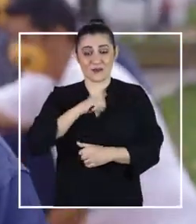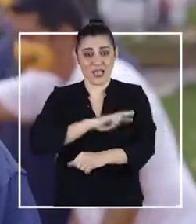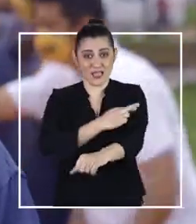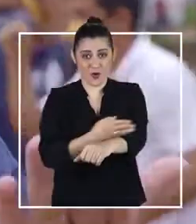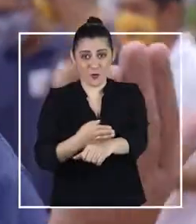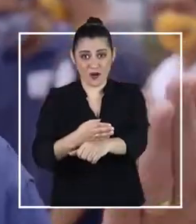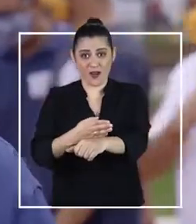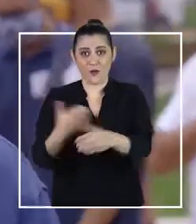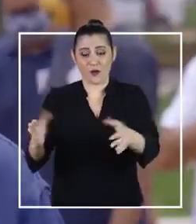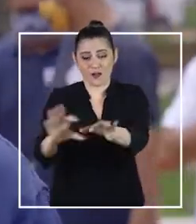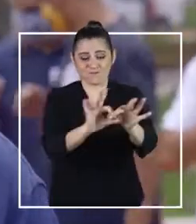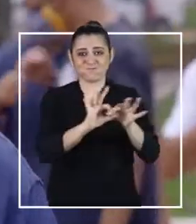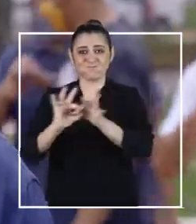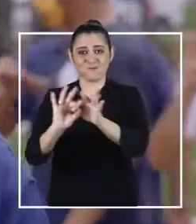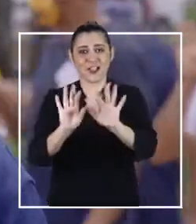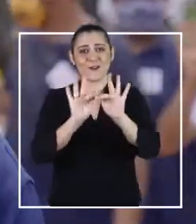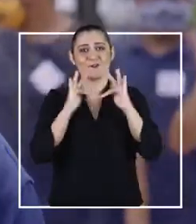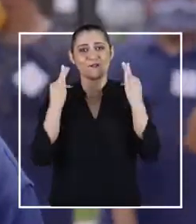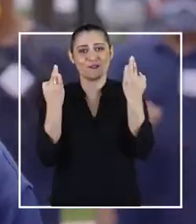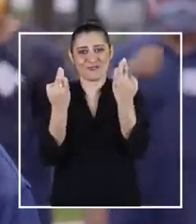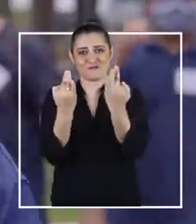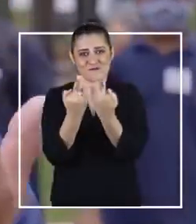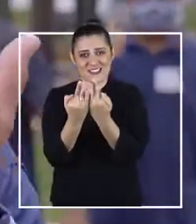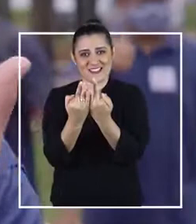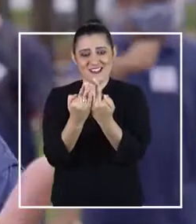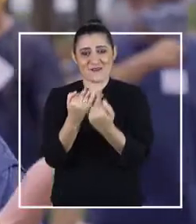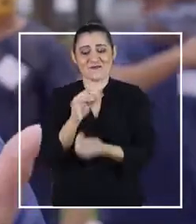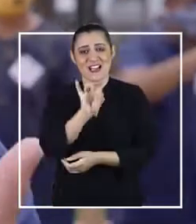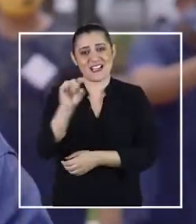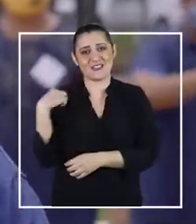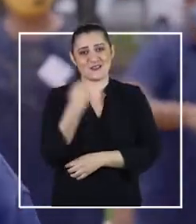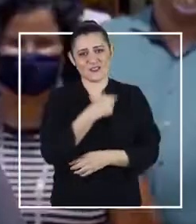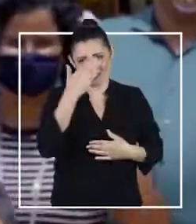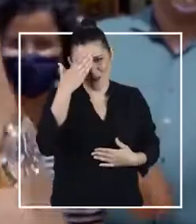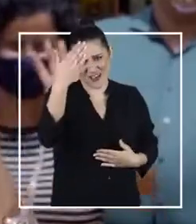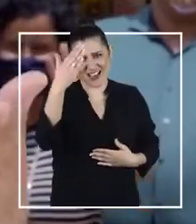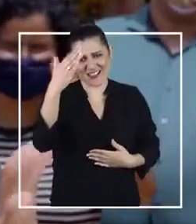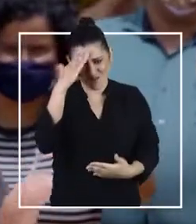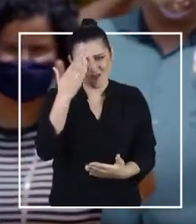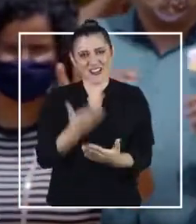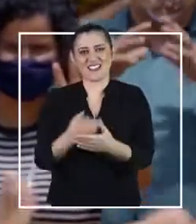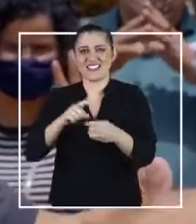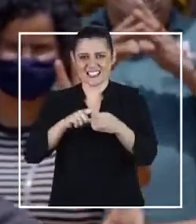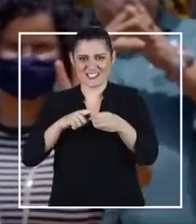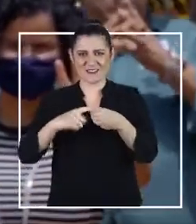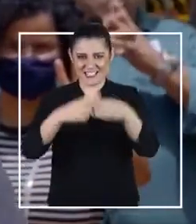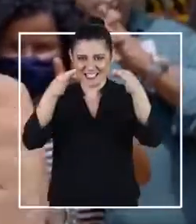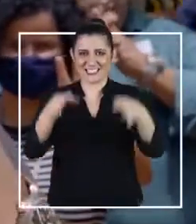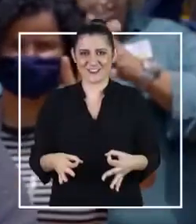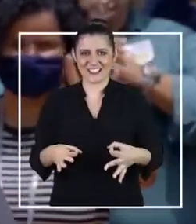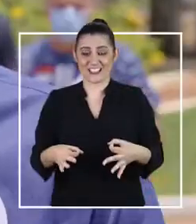Branco se transformou em uma grande família para cada um de nós. Obrigado por confiar nesta